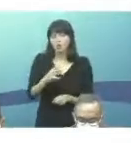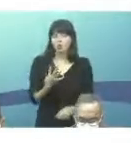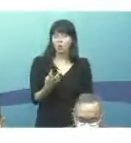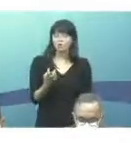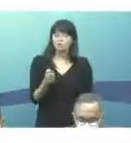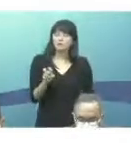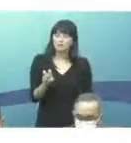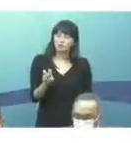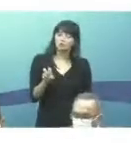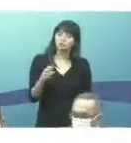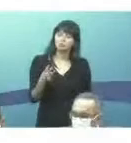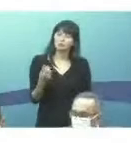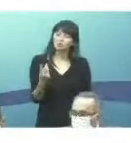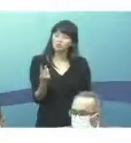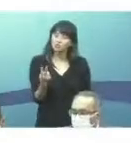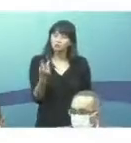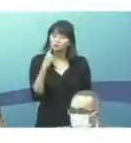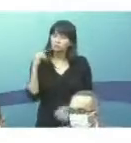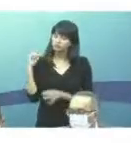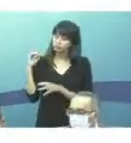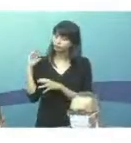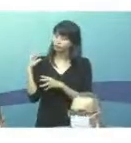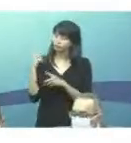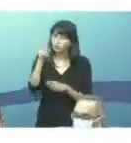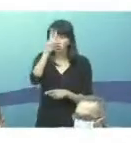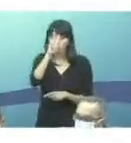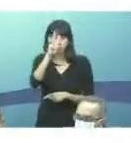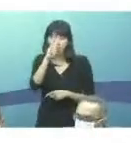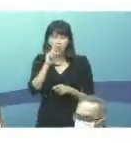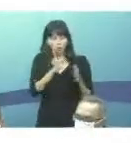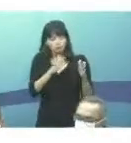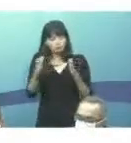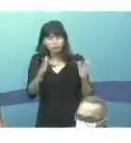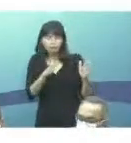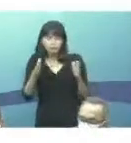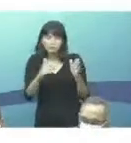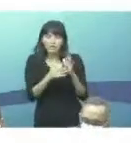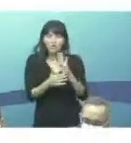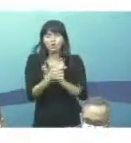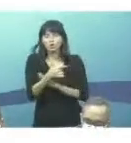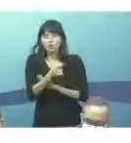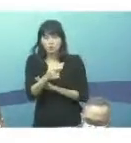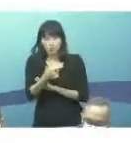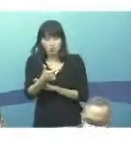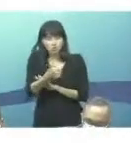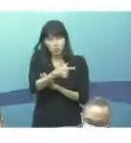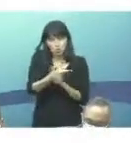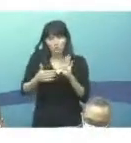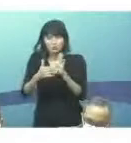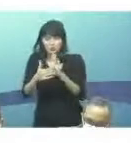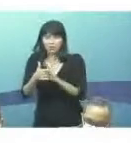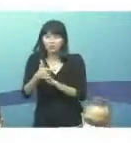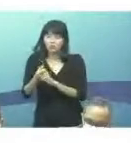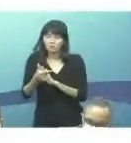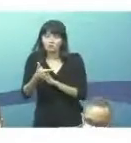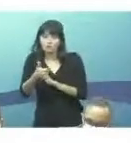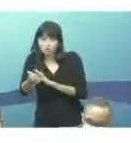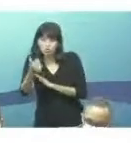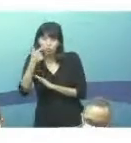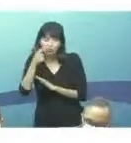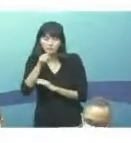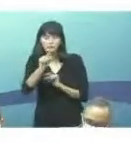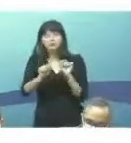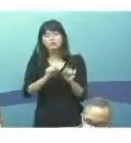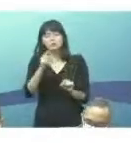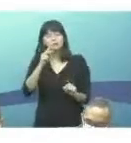quando nós olhamos na série histórica, de 2012 até 2021, com relação à incidência, a gente